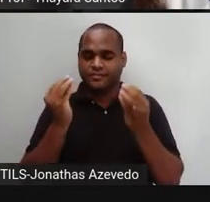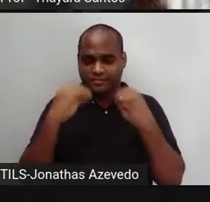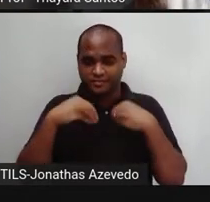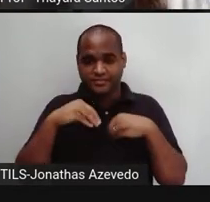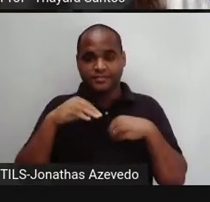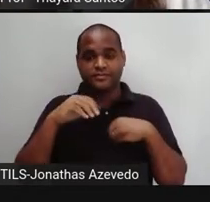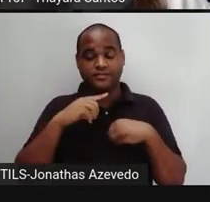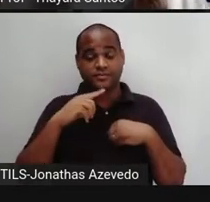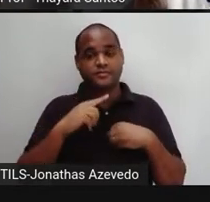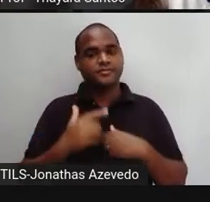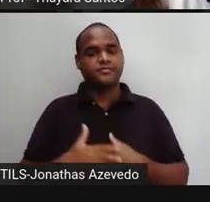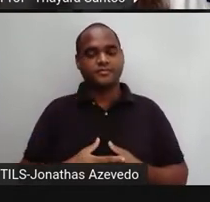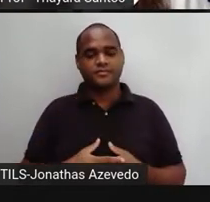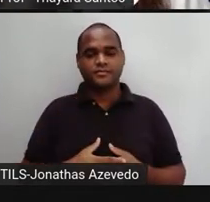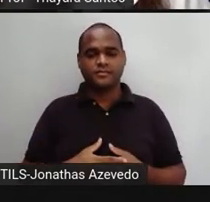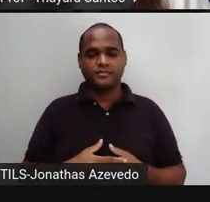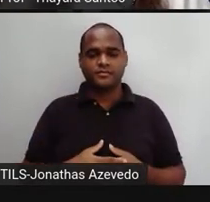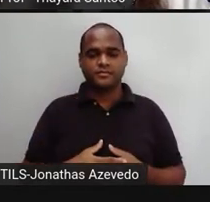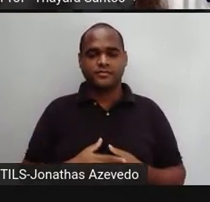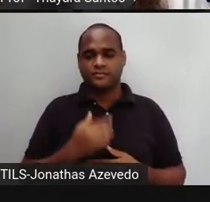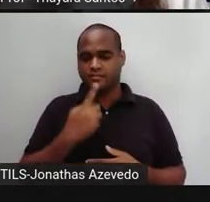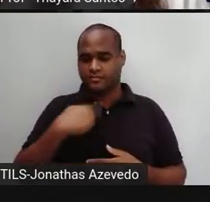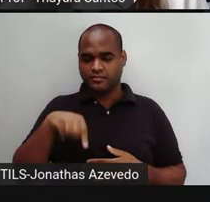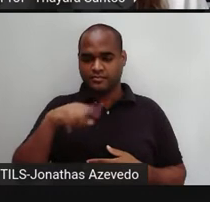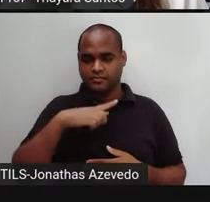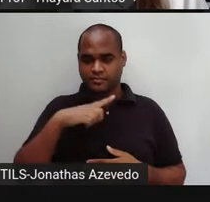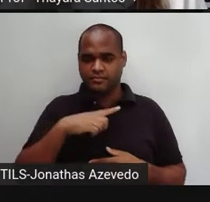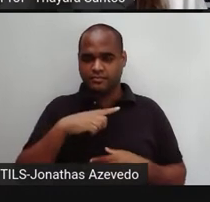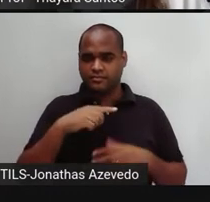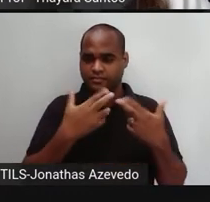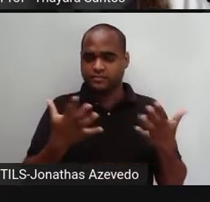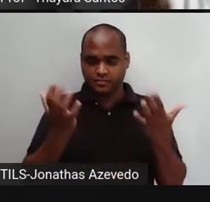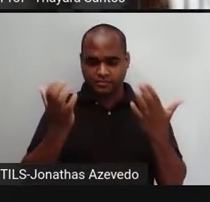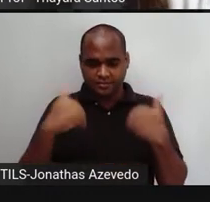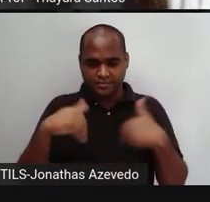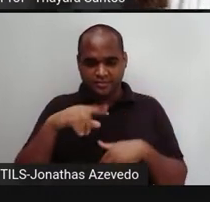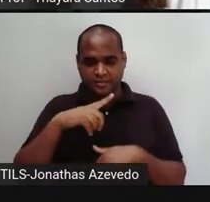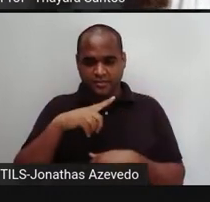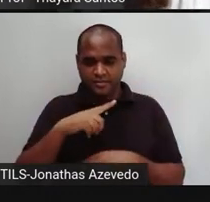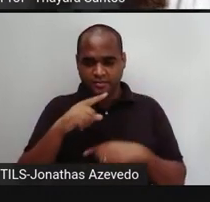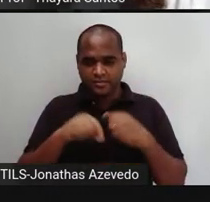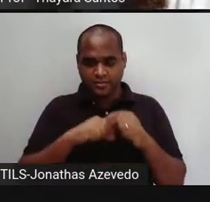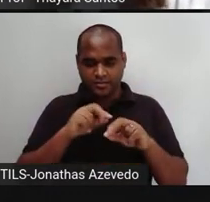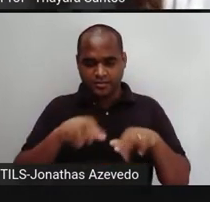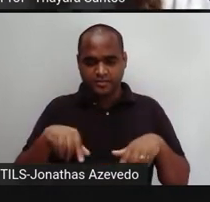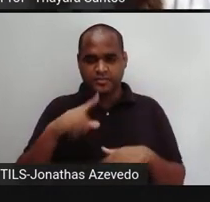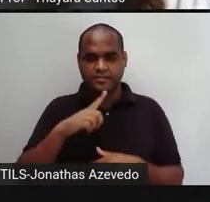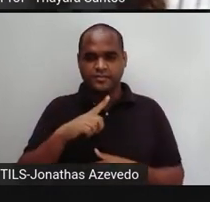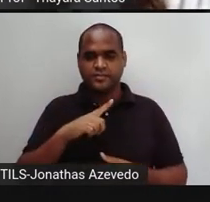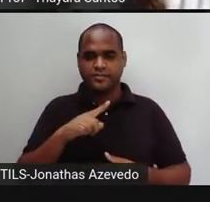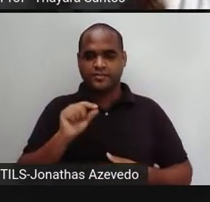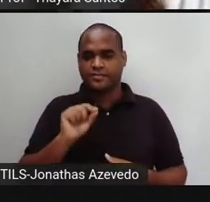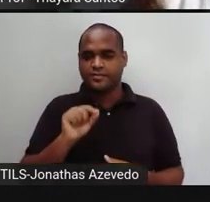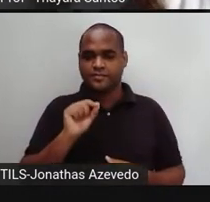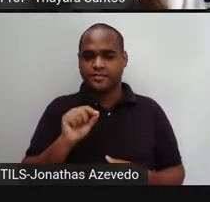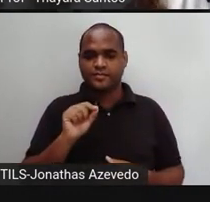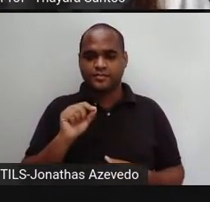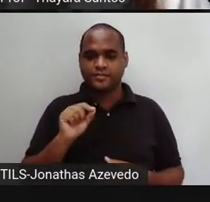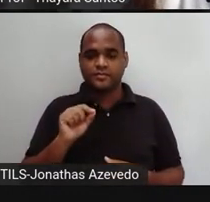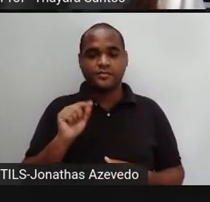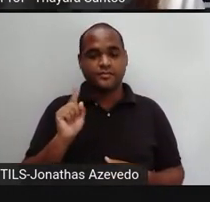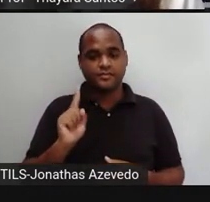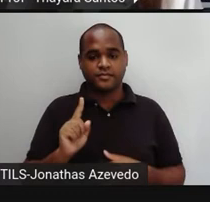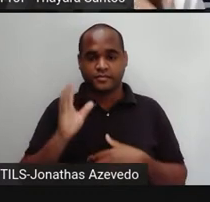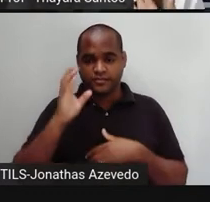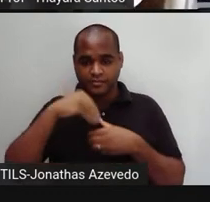Quando a gente faz isso, a pressão interna, né, a nossa pressão interna aqui, ela força a